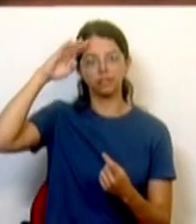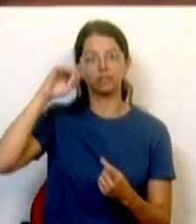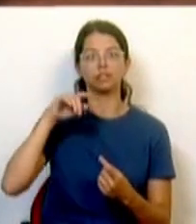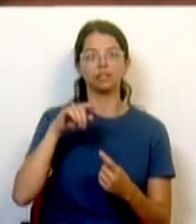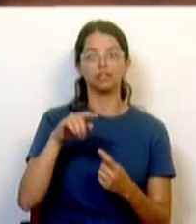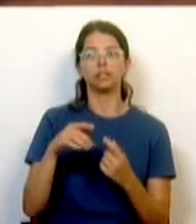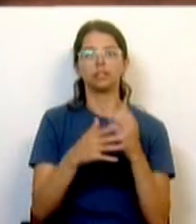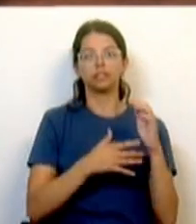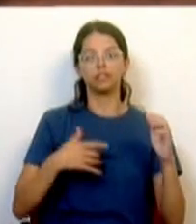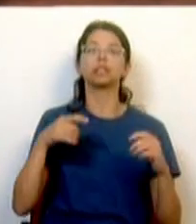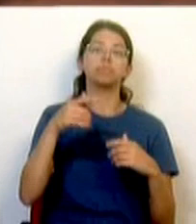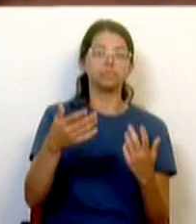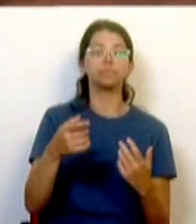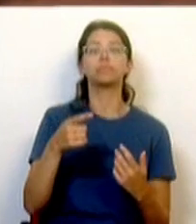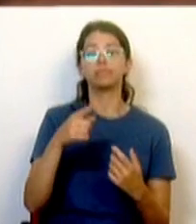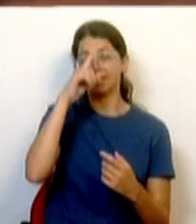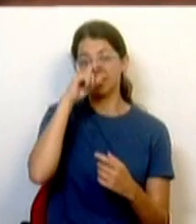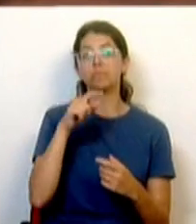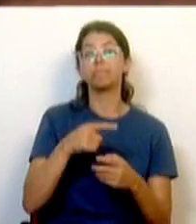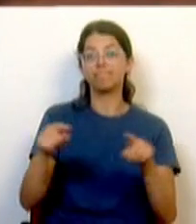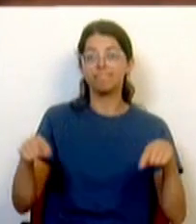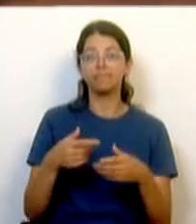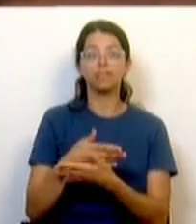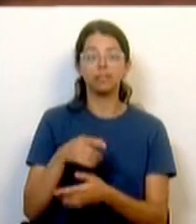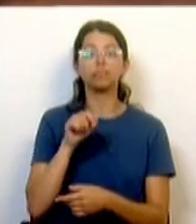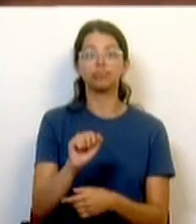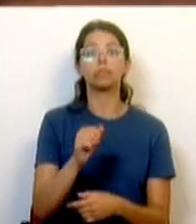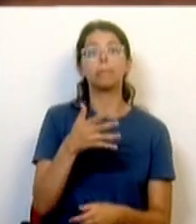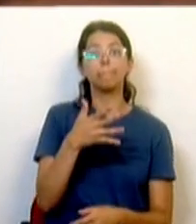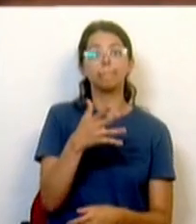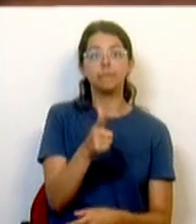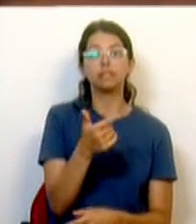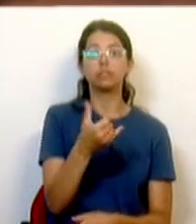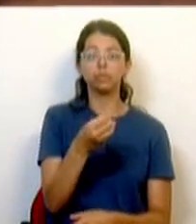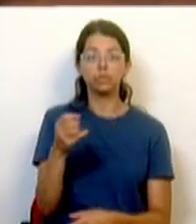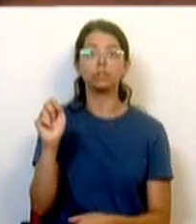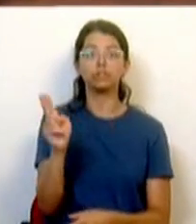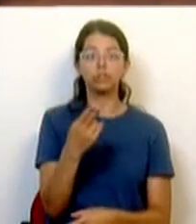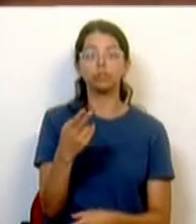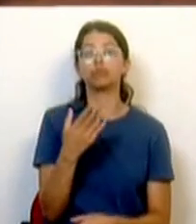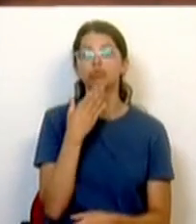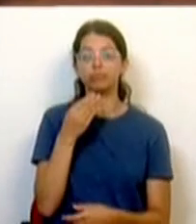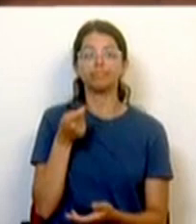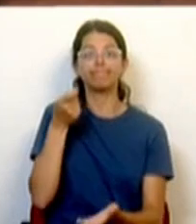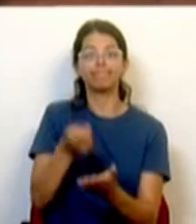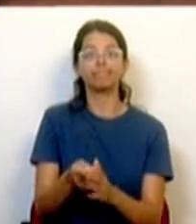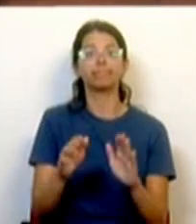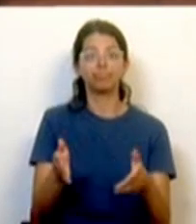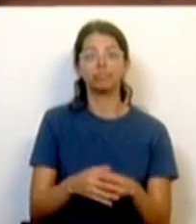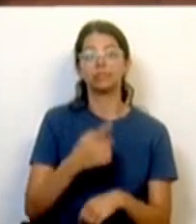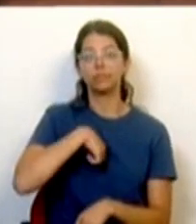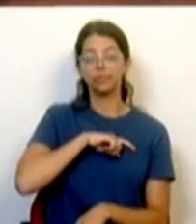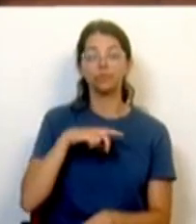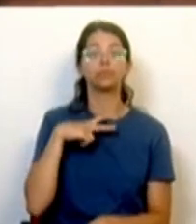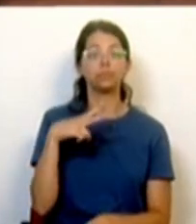Irlanda, eu lembro que na Irlanda uma creche custa 1.200 euros para um jovem pagar. E nós em Portugal